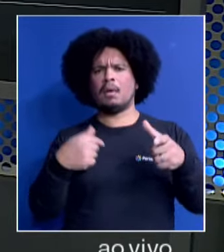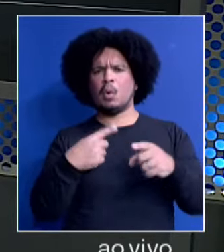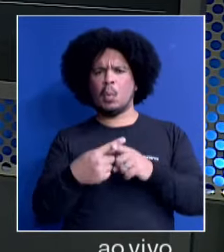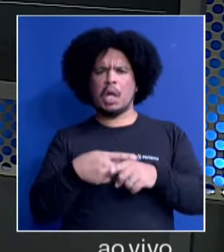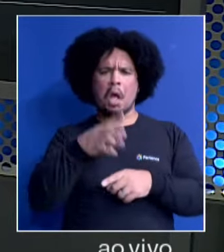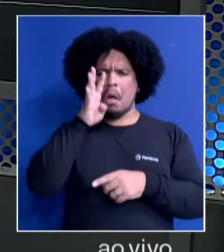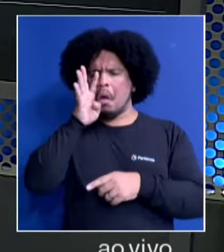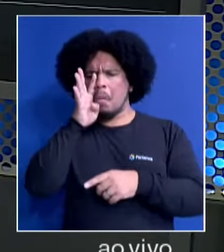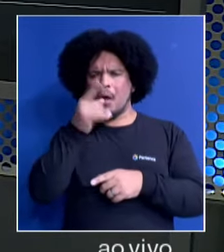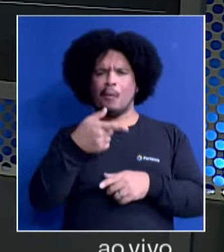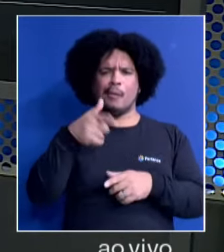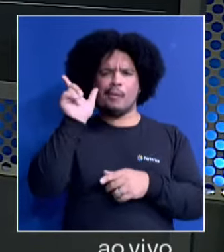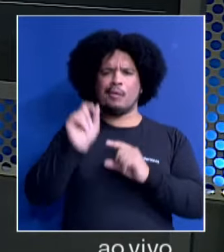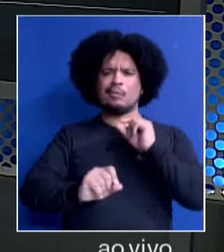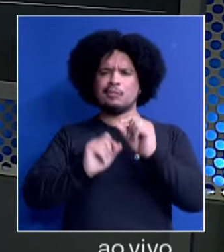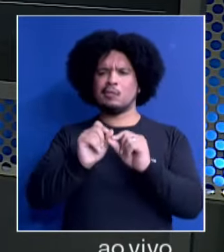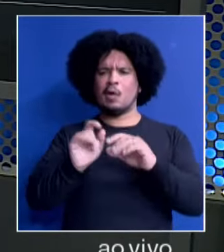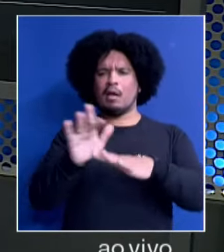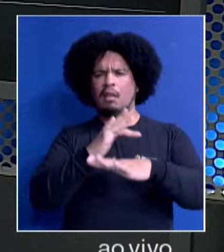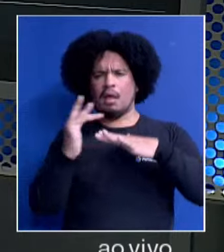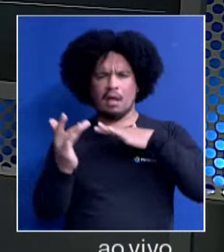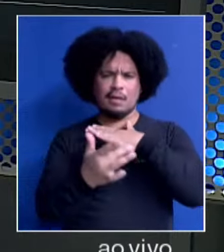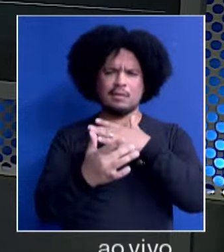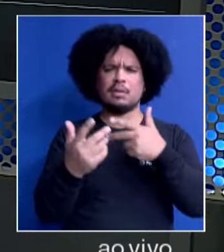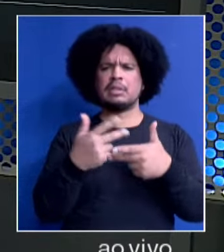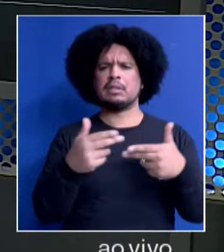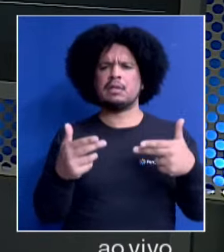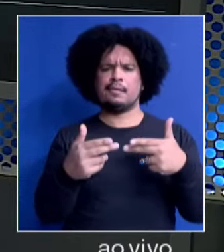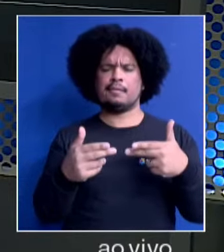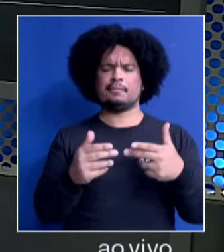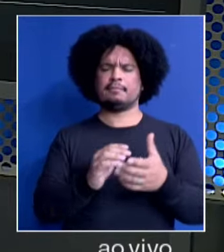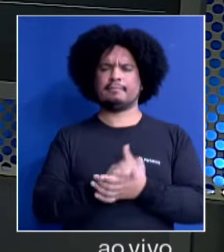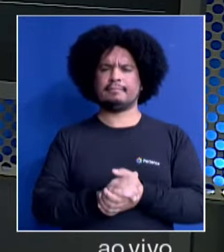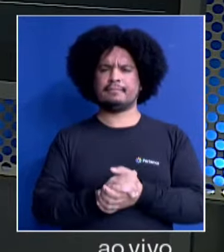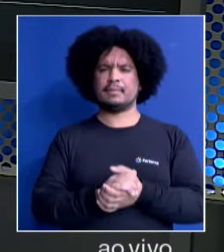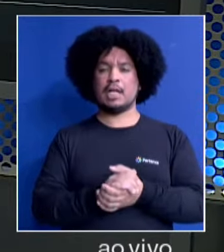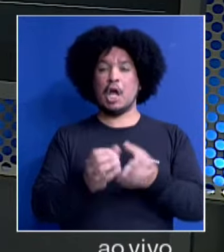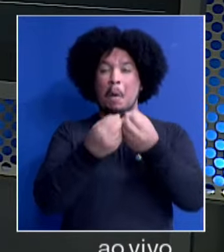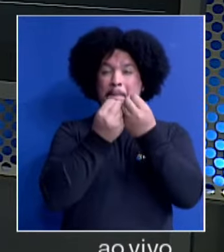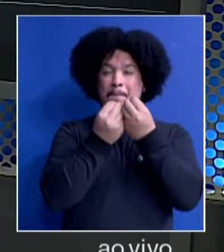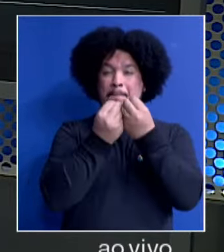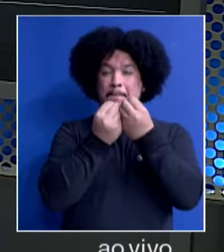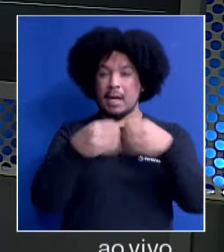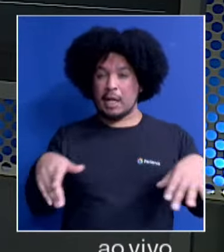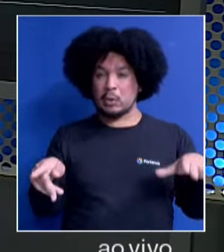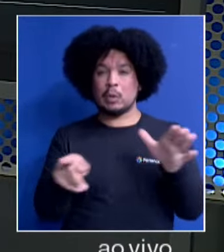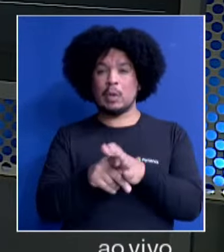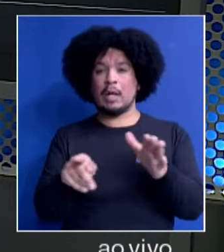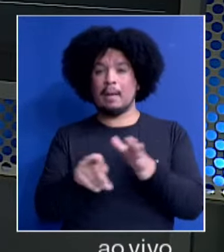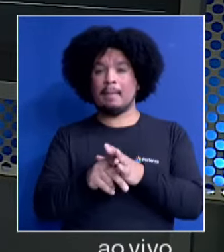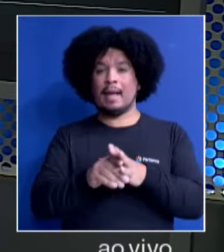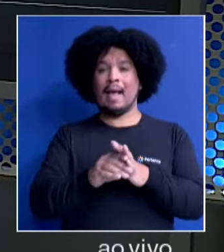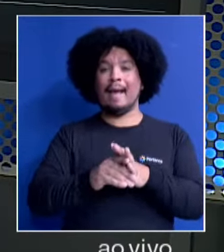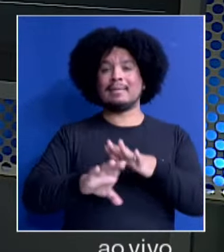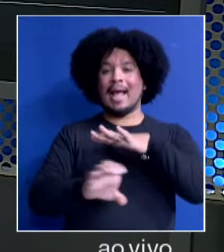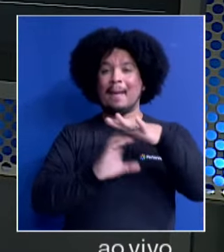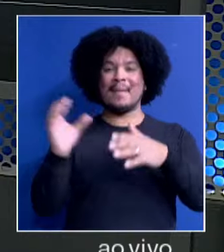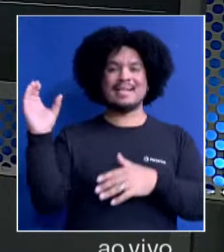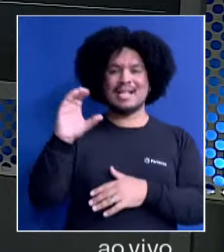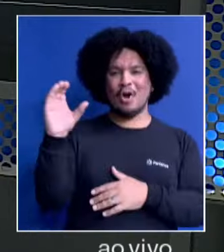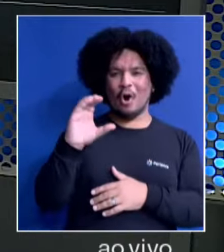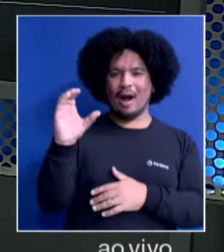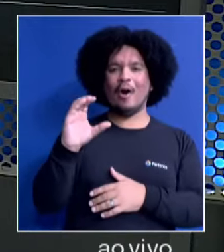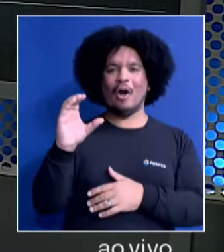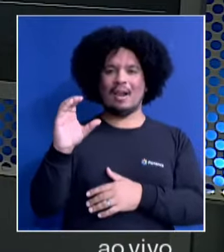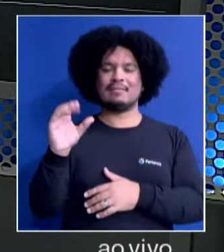observando ontem na rede social o prejuízo da Coca-Cola, que fica